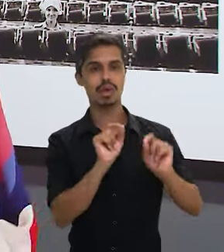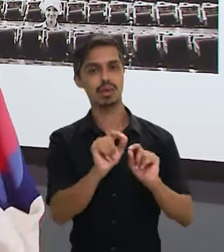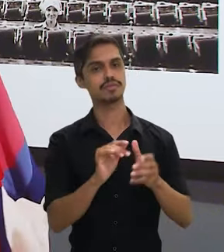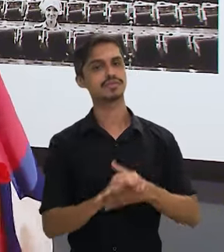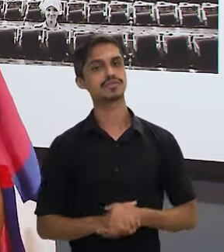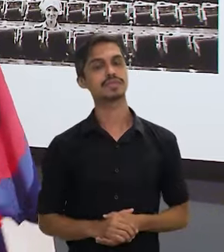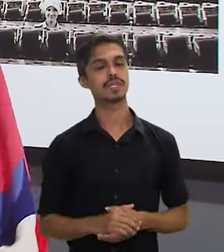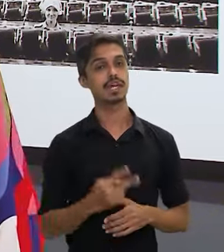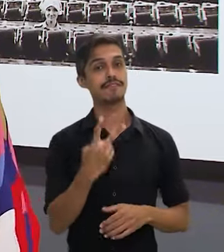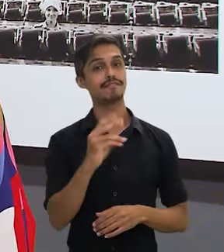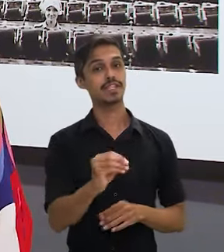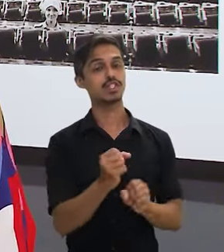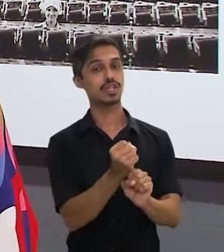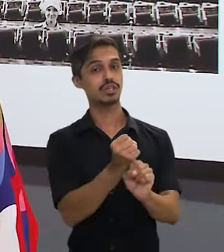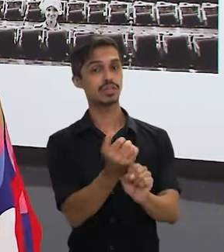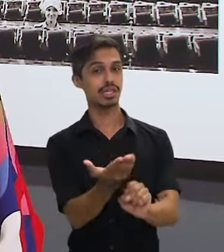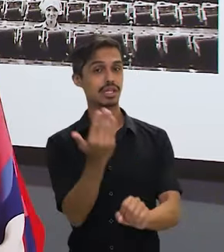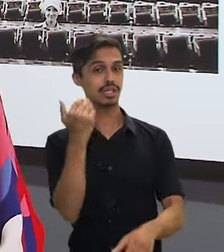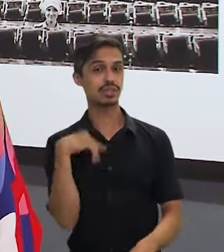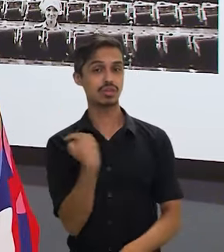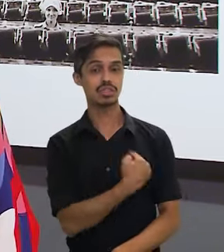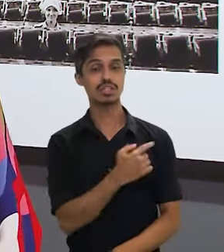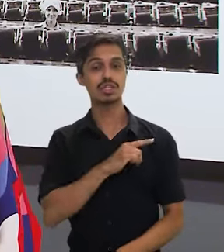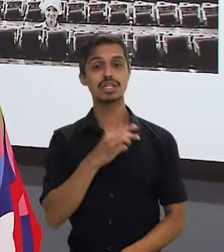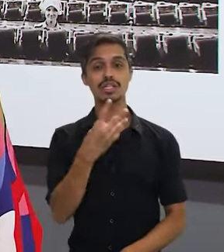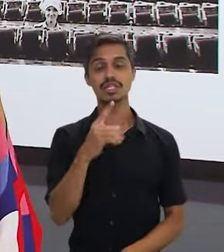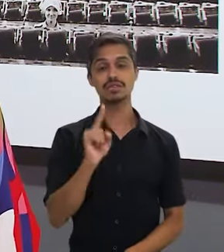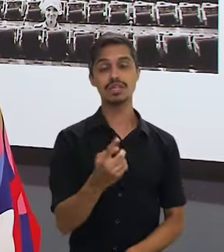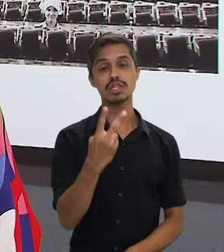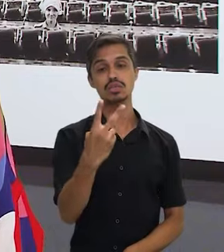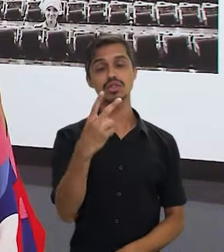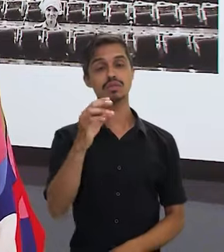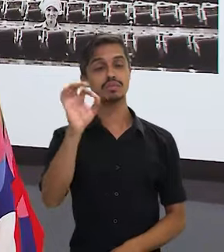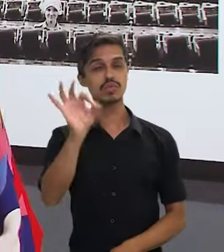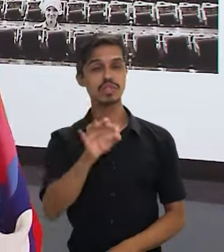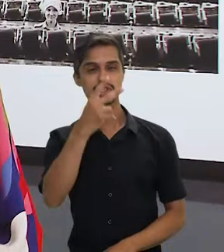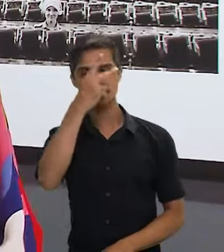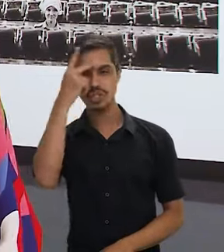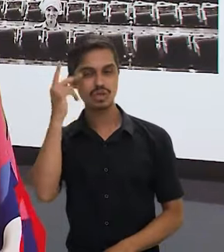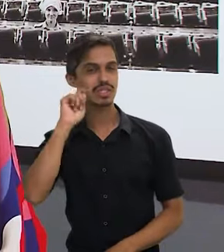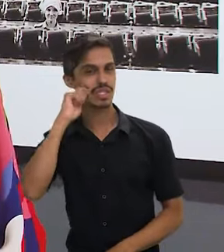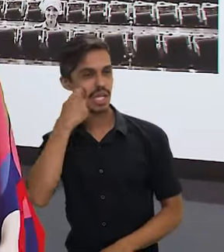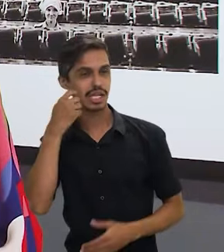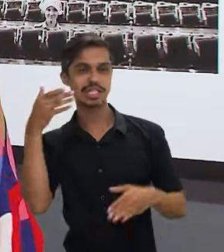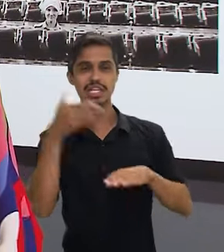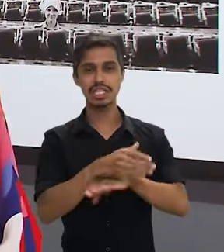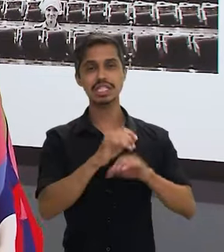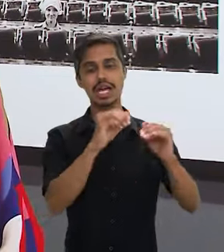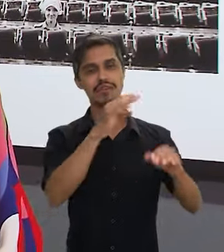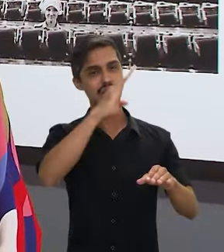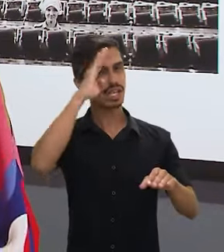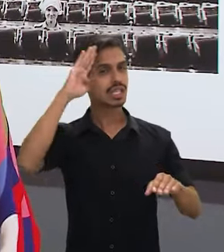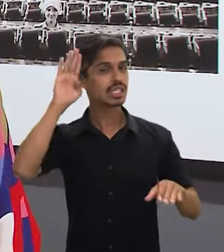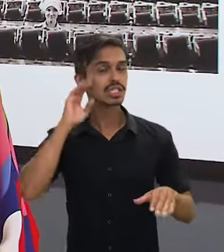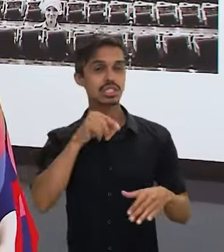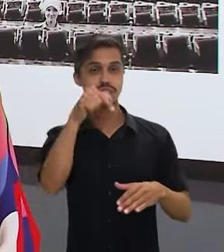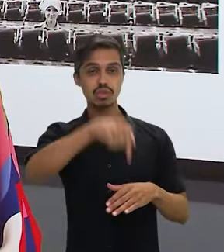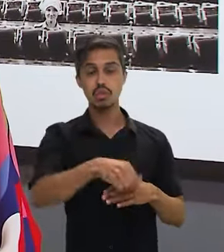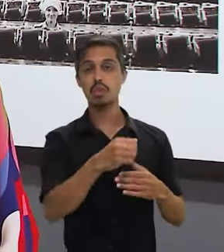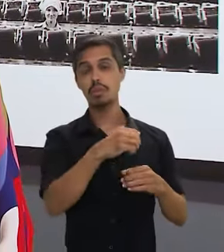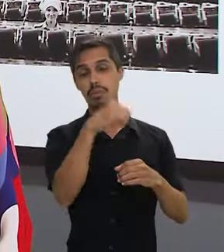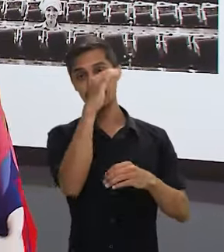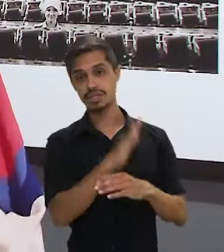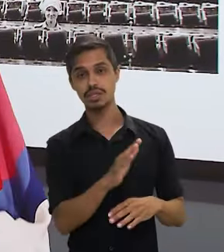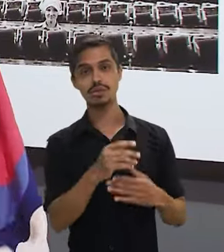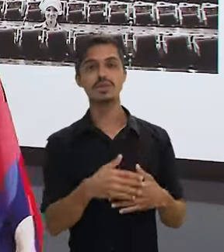que há 20 anos atrás nós tínhamos 3,2% de pessoas negras que adentravam o ensino superior público nesse